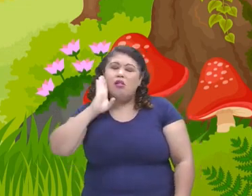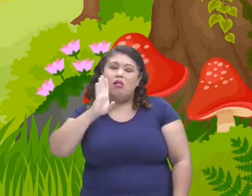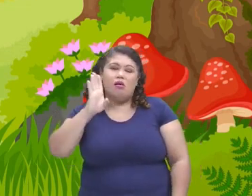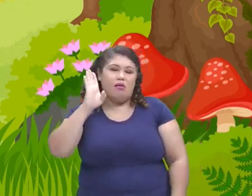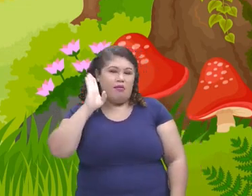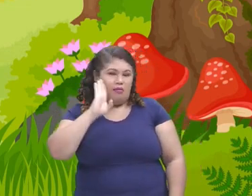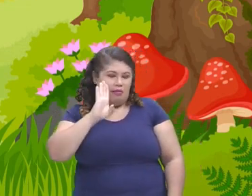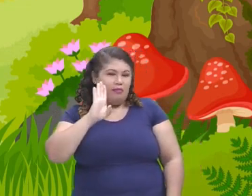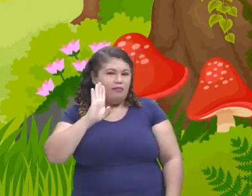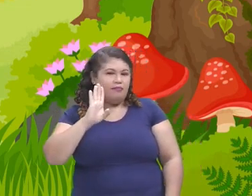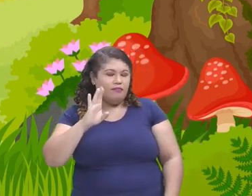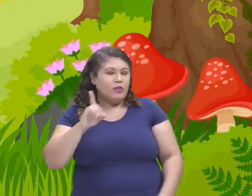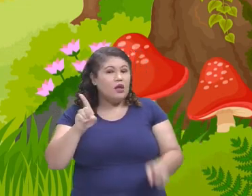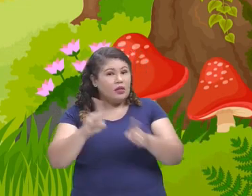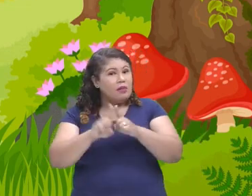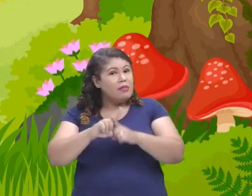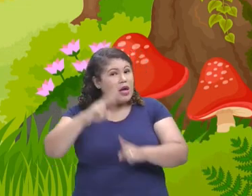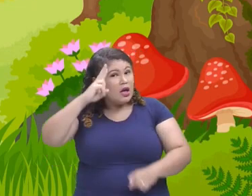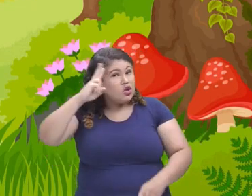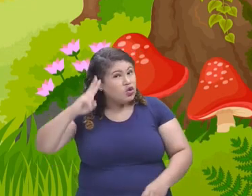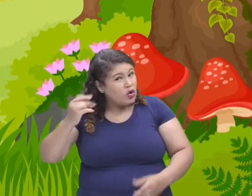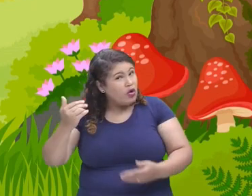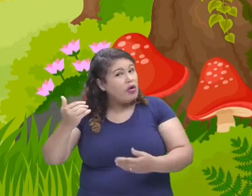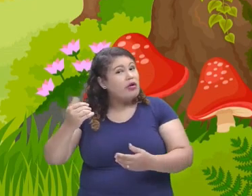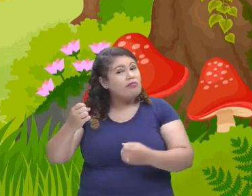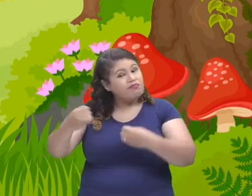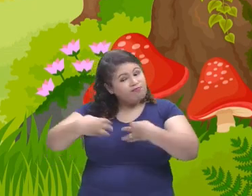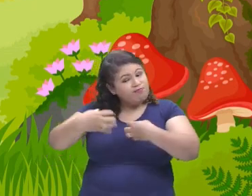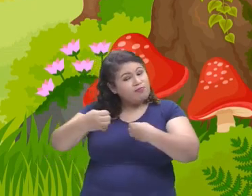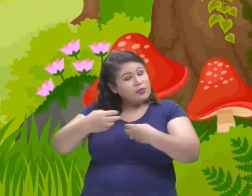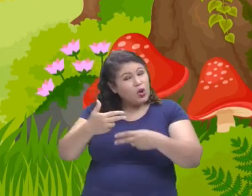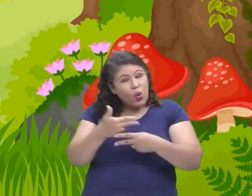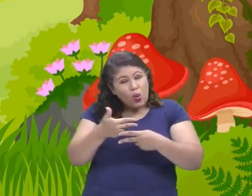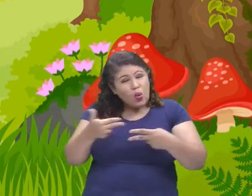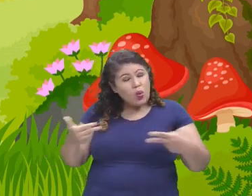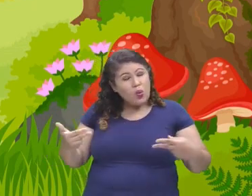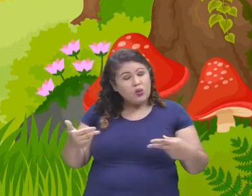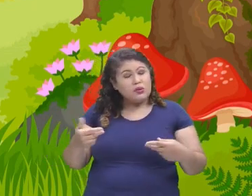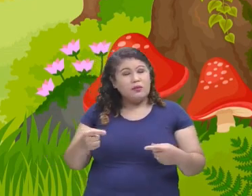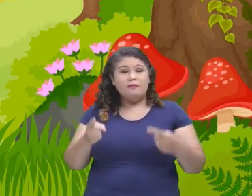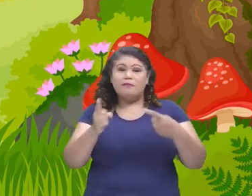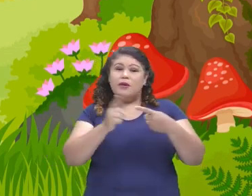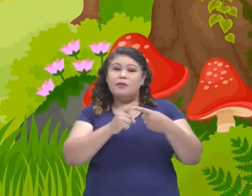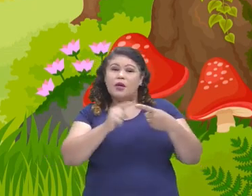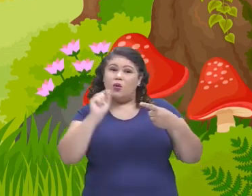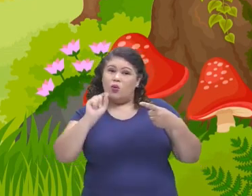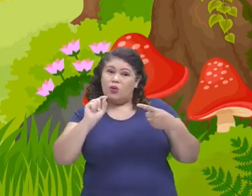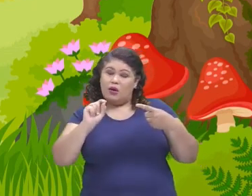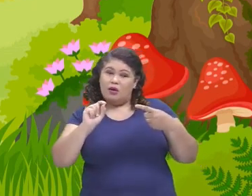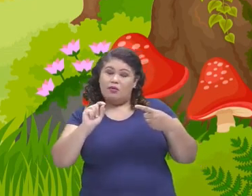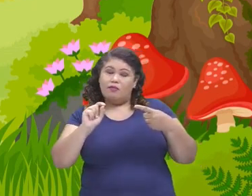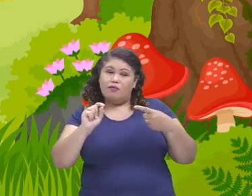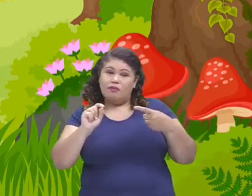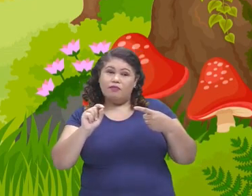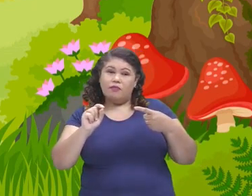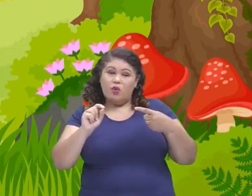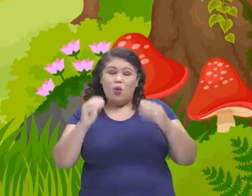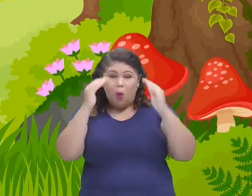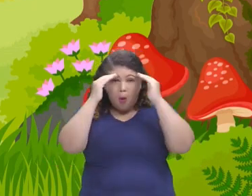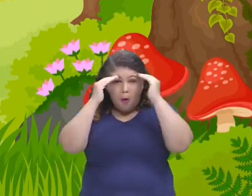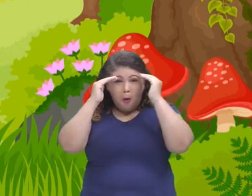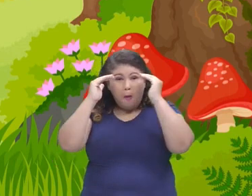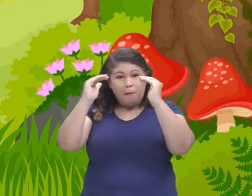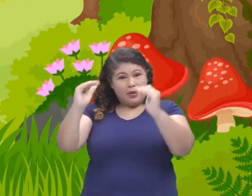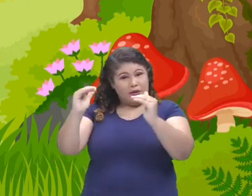E também que nos ensina muitas coisas. A primeira delas é o quê? A escutar os mais